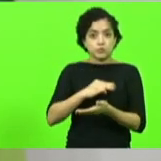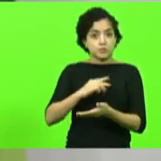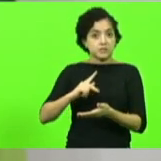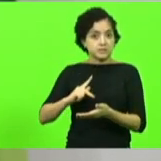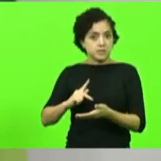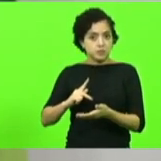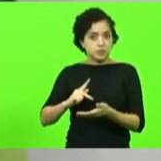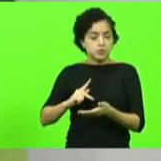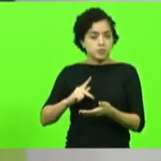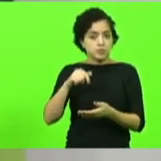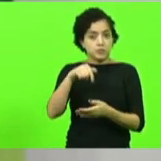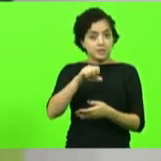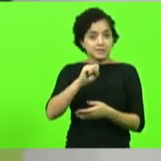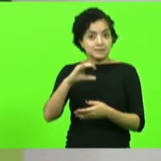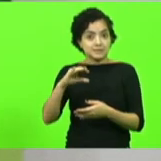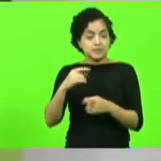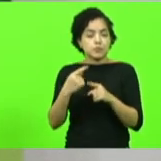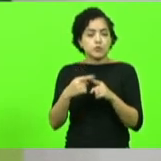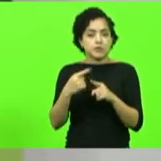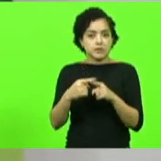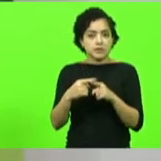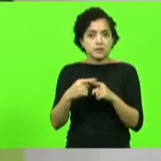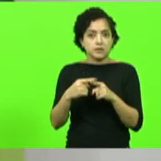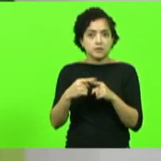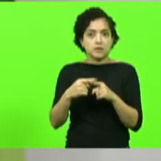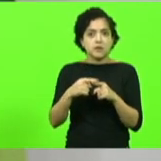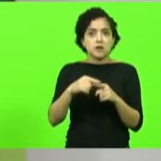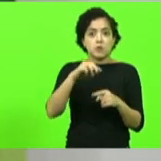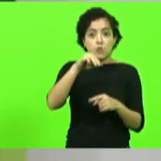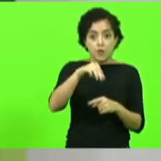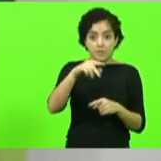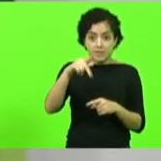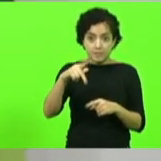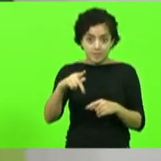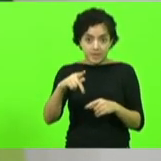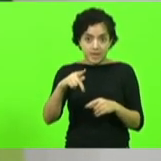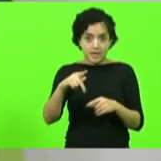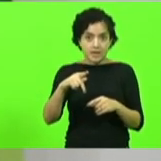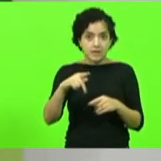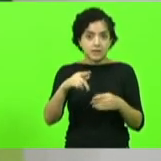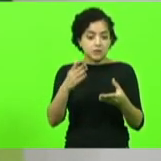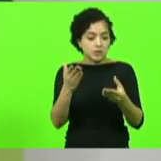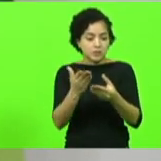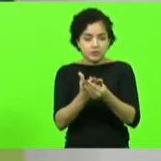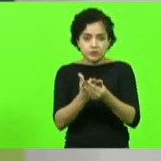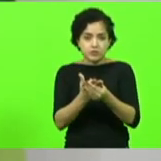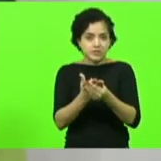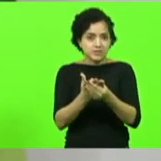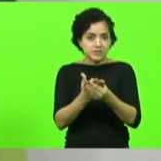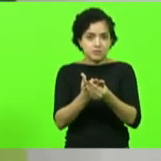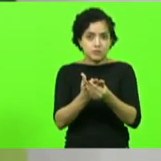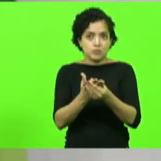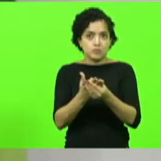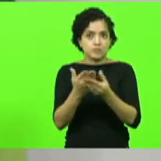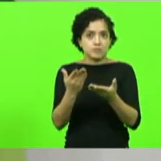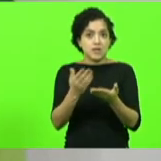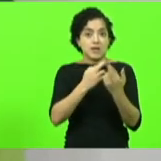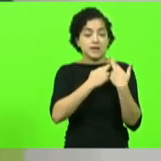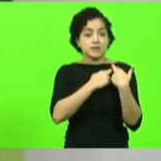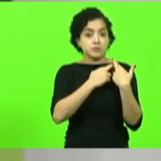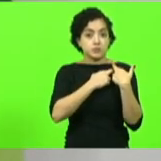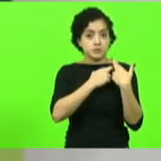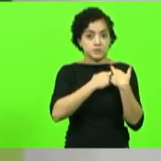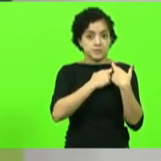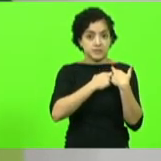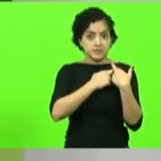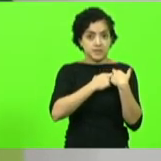Catarina porque o MP não ajuizou ainda uma ação de responsabilidade